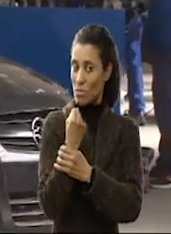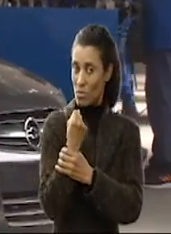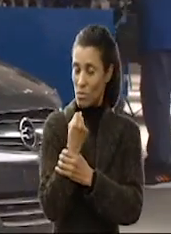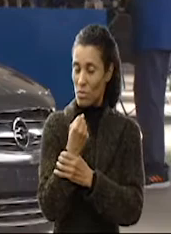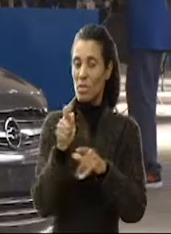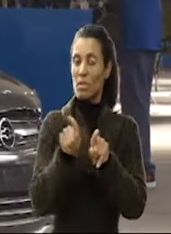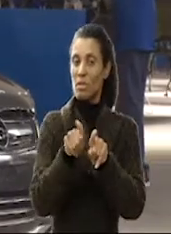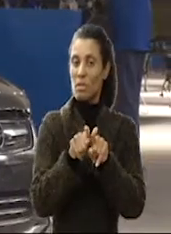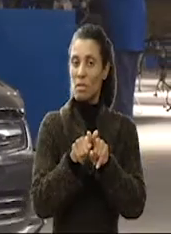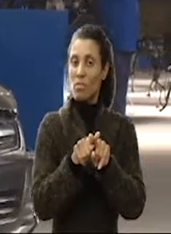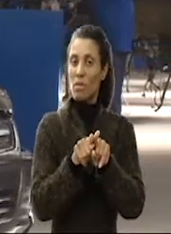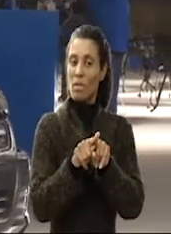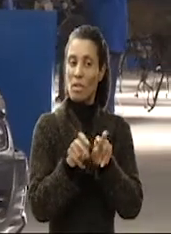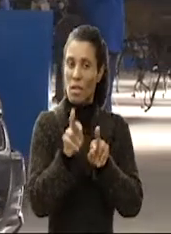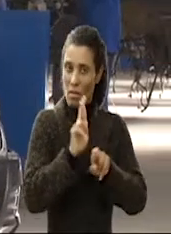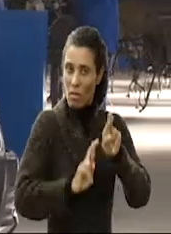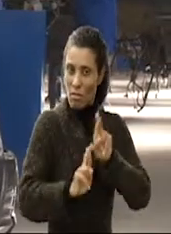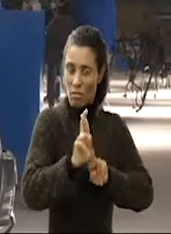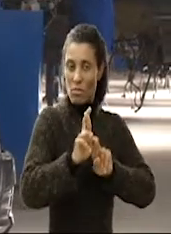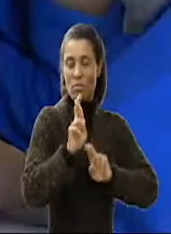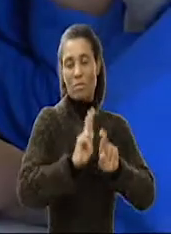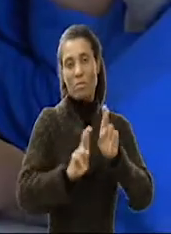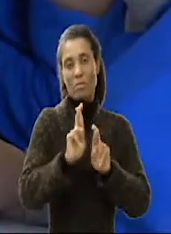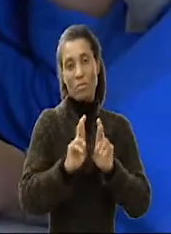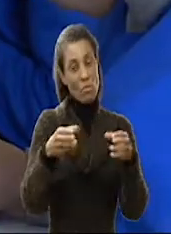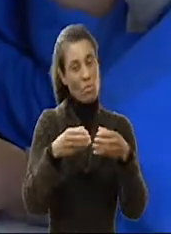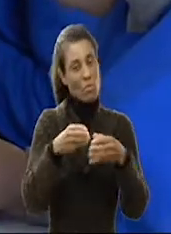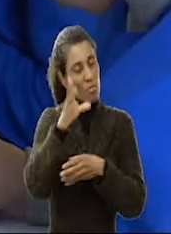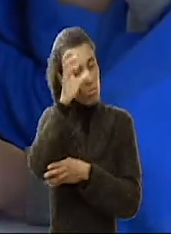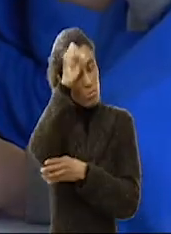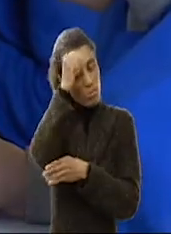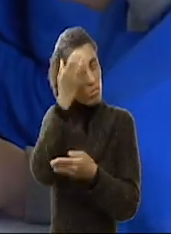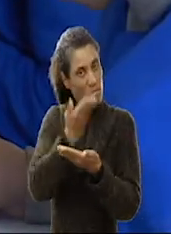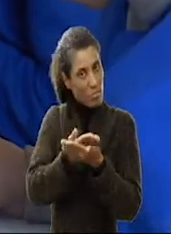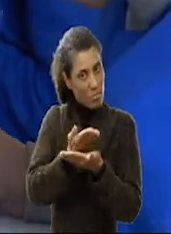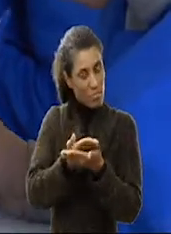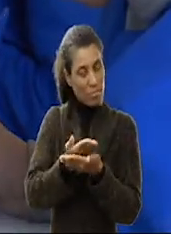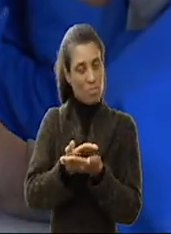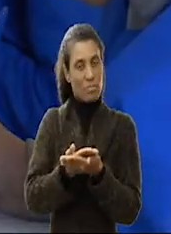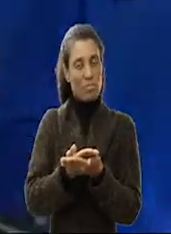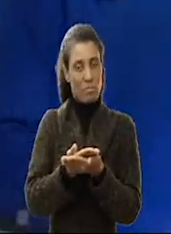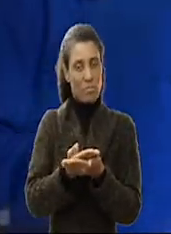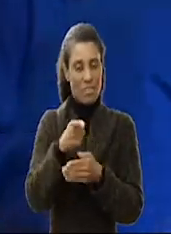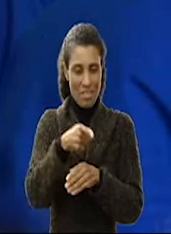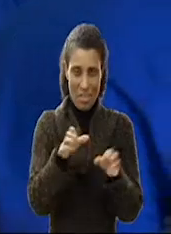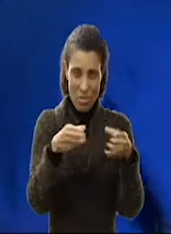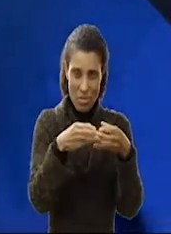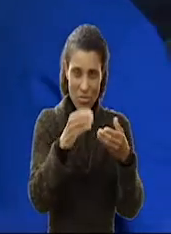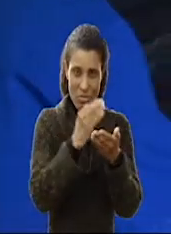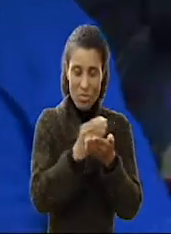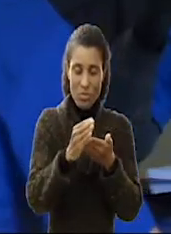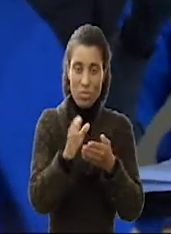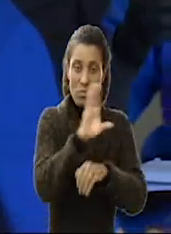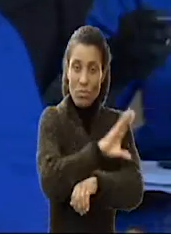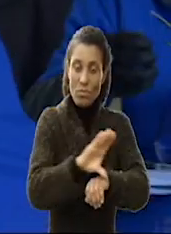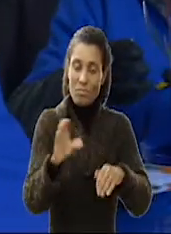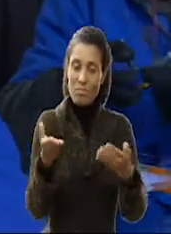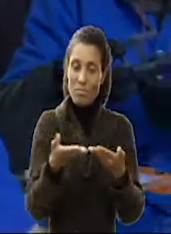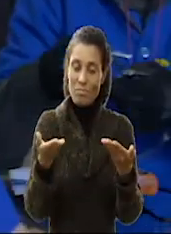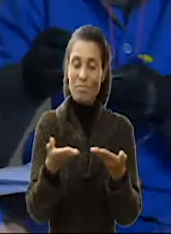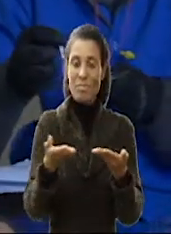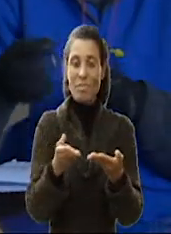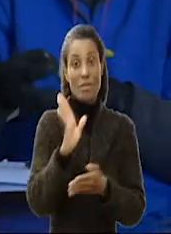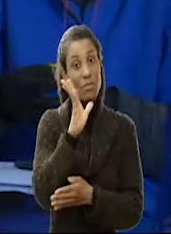segurança e até relações interpessoais. A turma aprende em sala de aula. Este grupo começou o curso